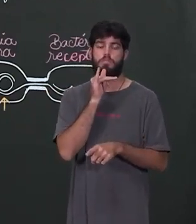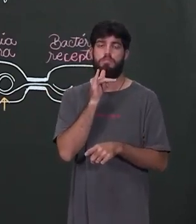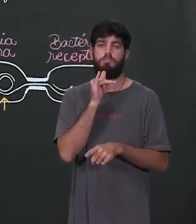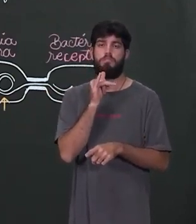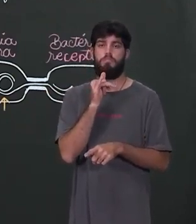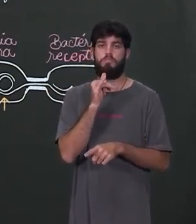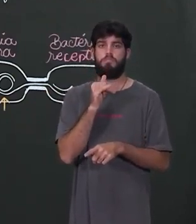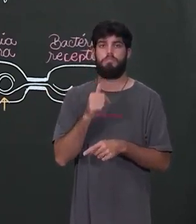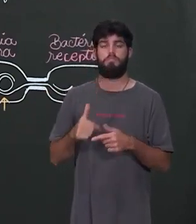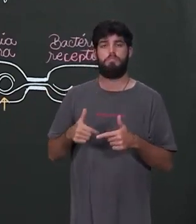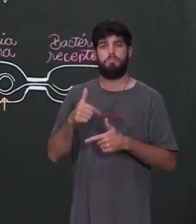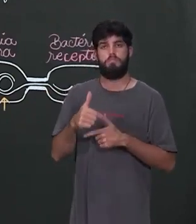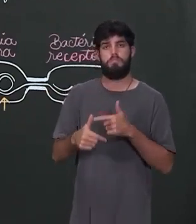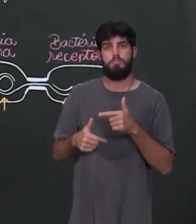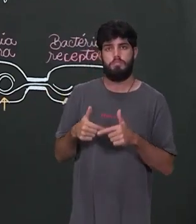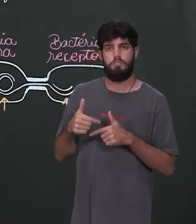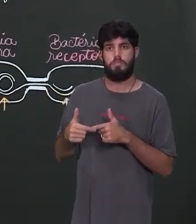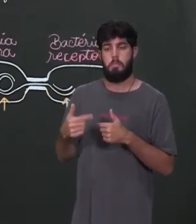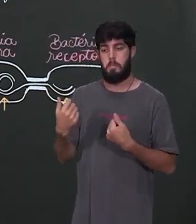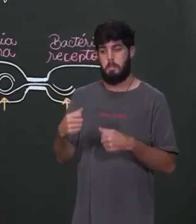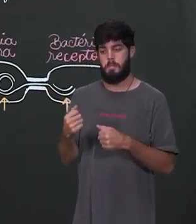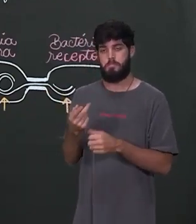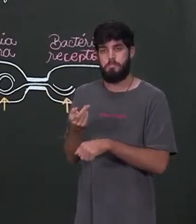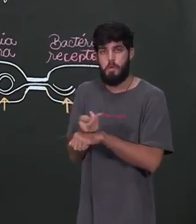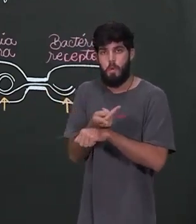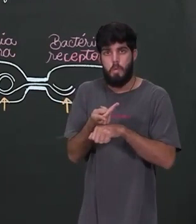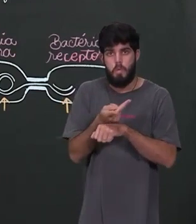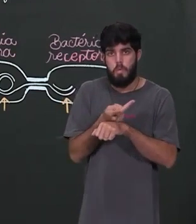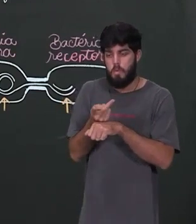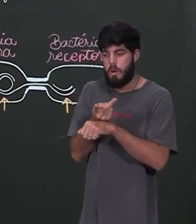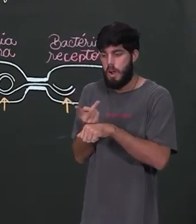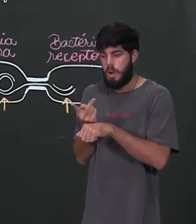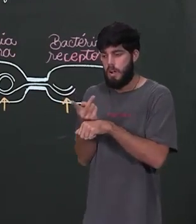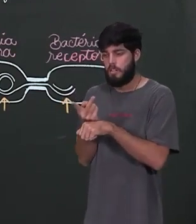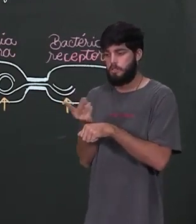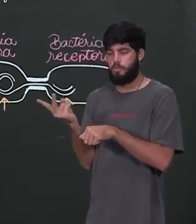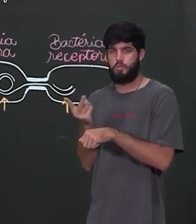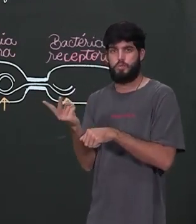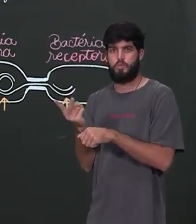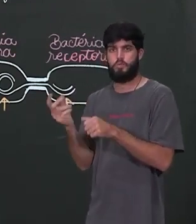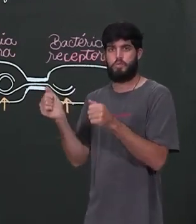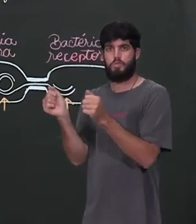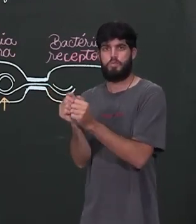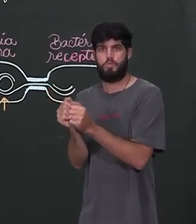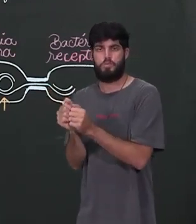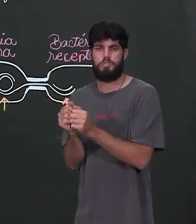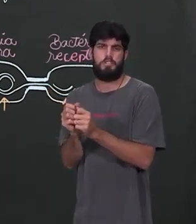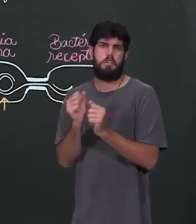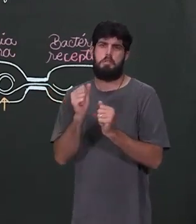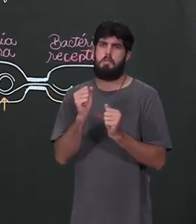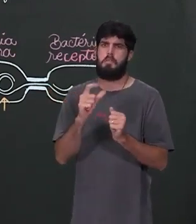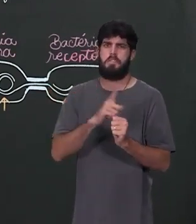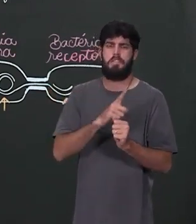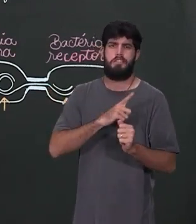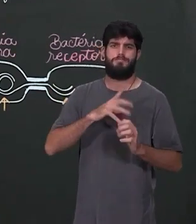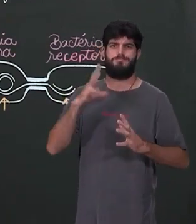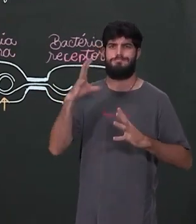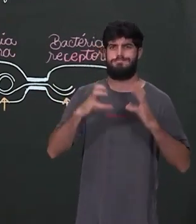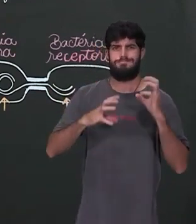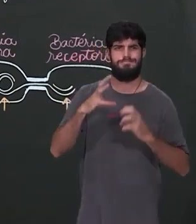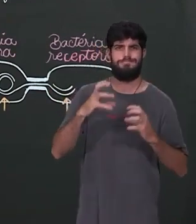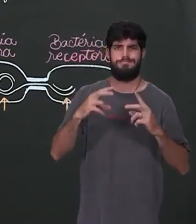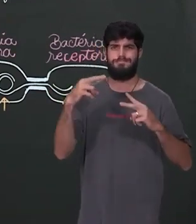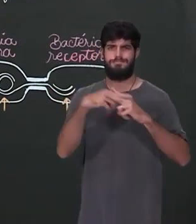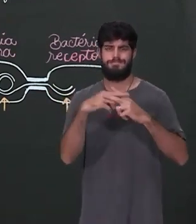de achar, então, um parceiro para se reproduzir, que isso pode envolver lutas, competições para